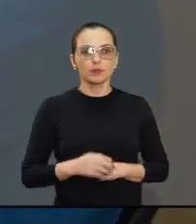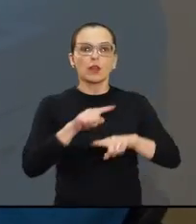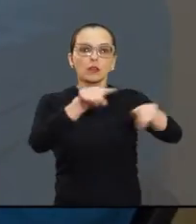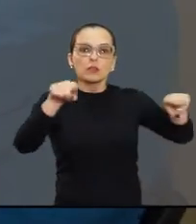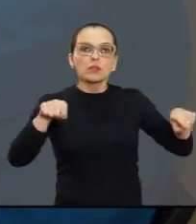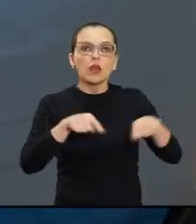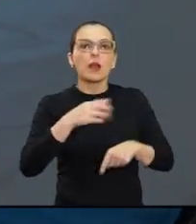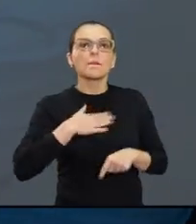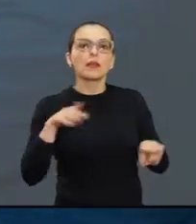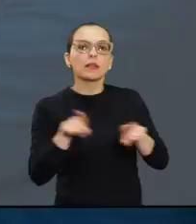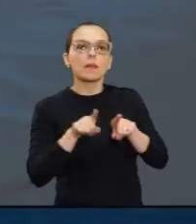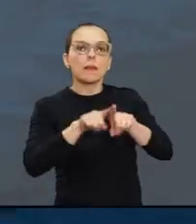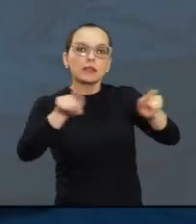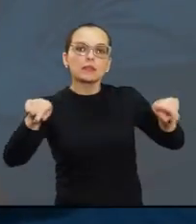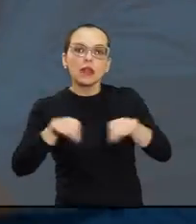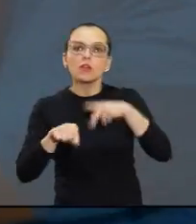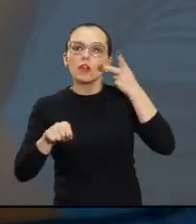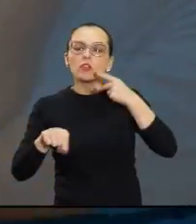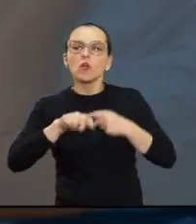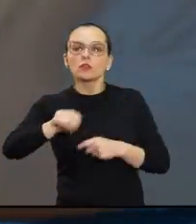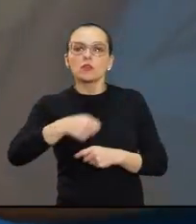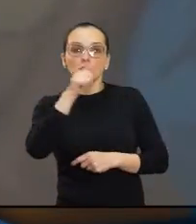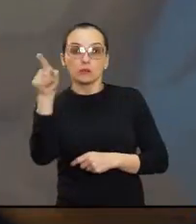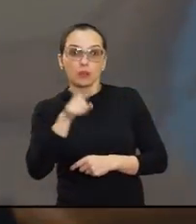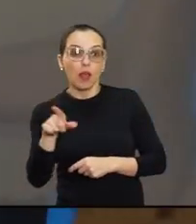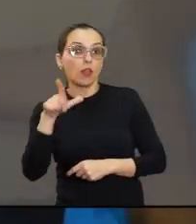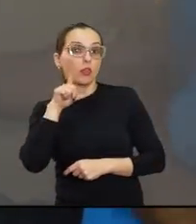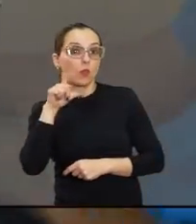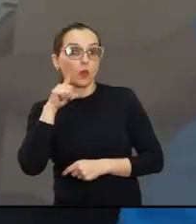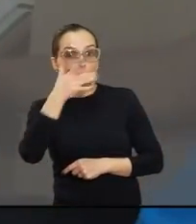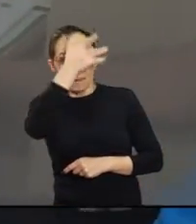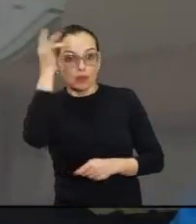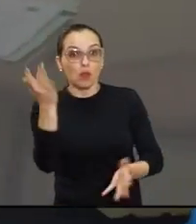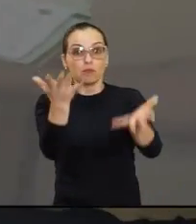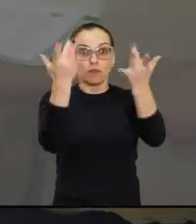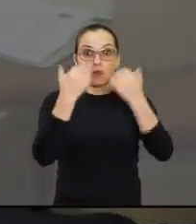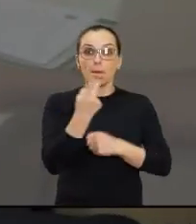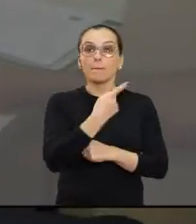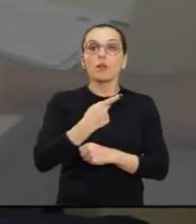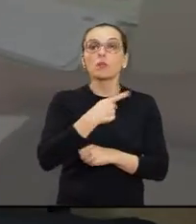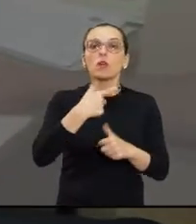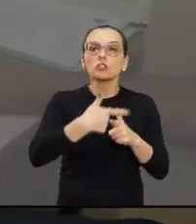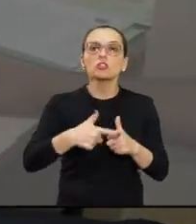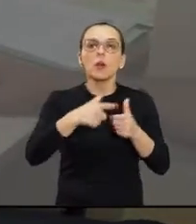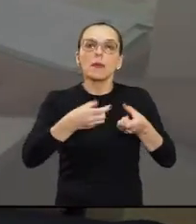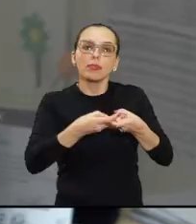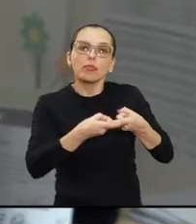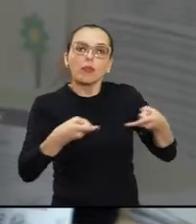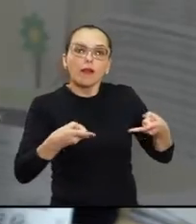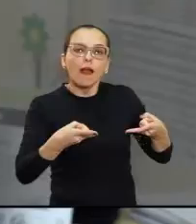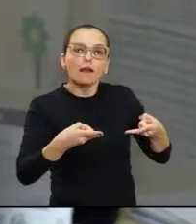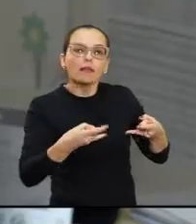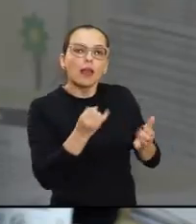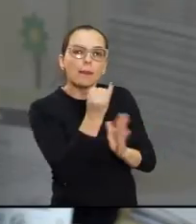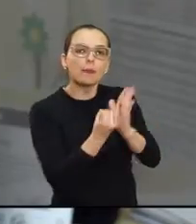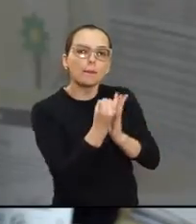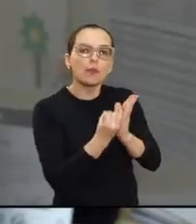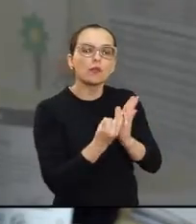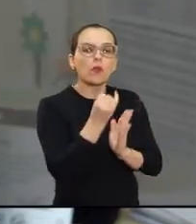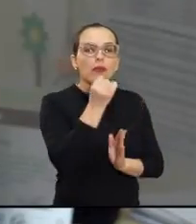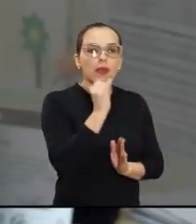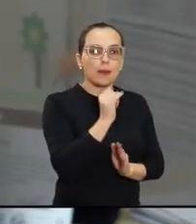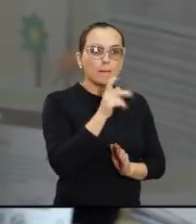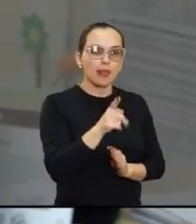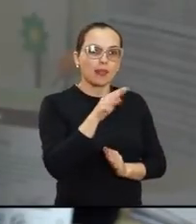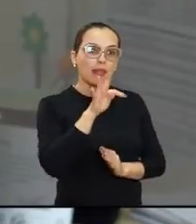Foi procurado meu gabinete, como o gabinete do vereador Zé Luiz, o Zé Macaco, de o pessoal com problema